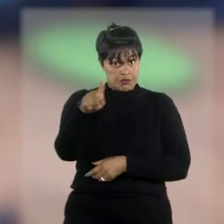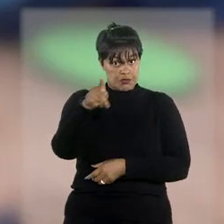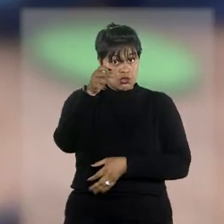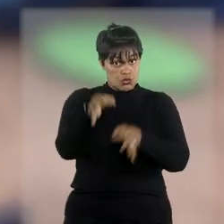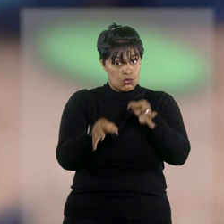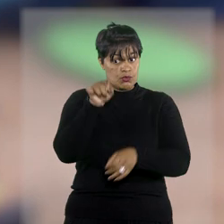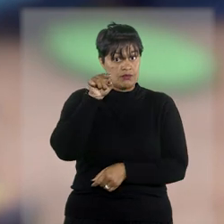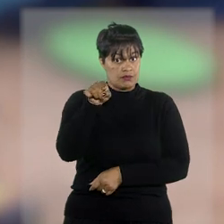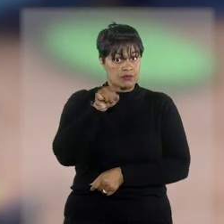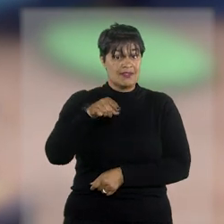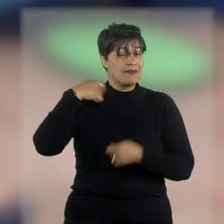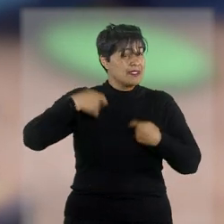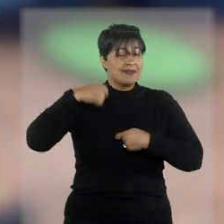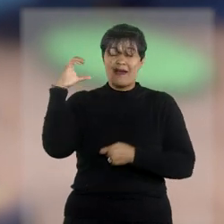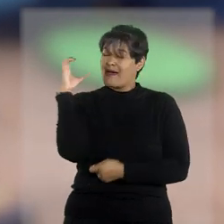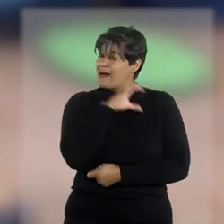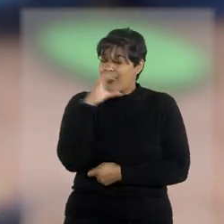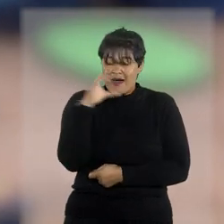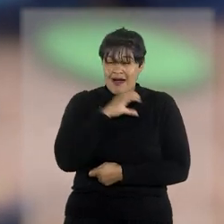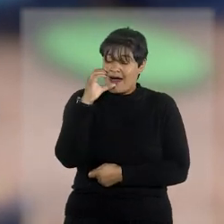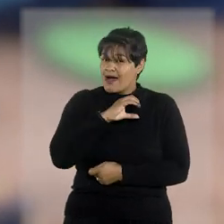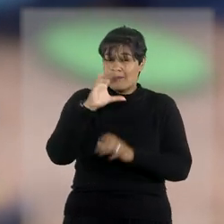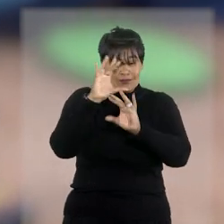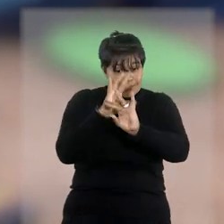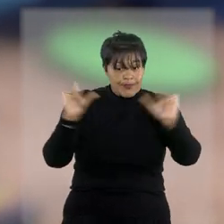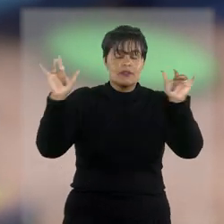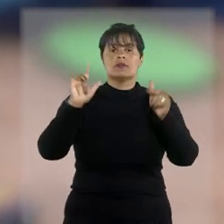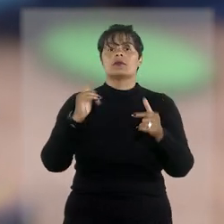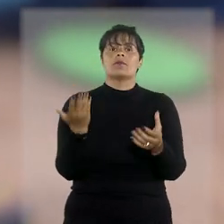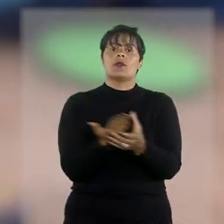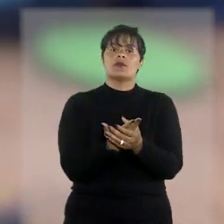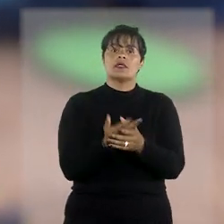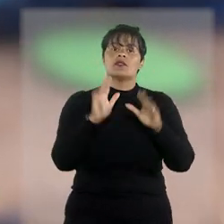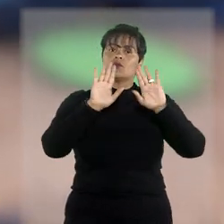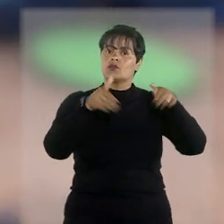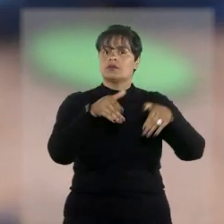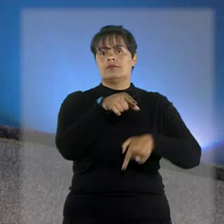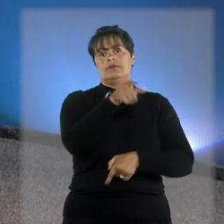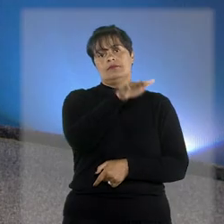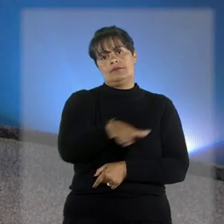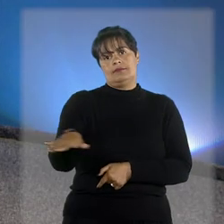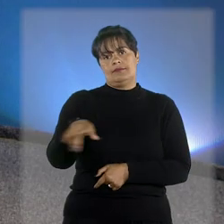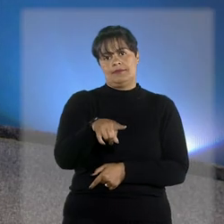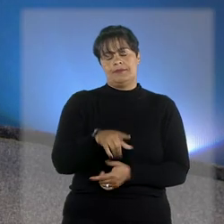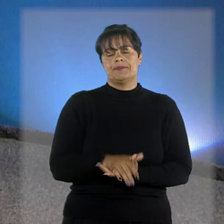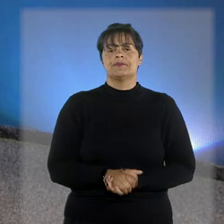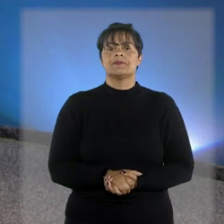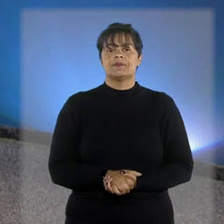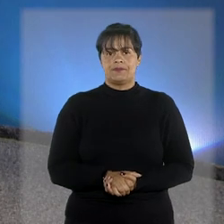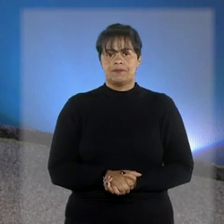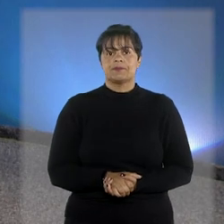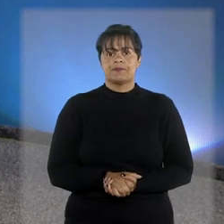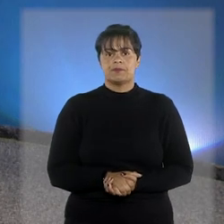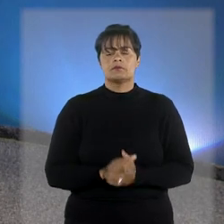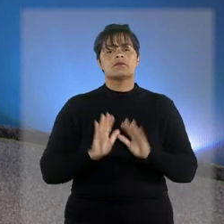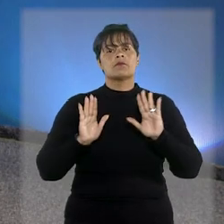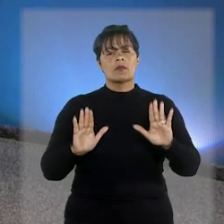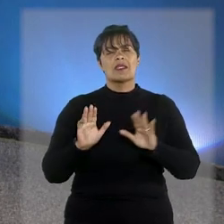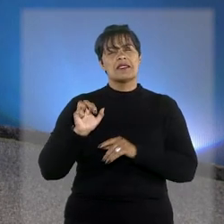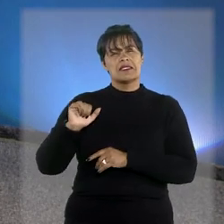máxima urgência na conclusão dos processos relativos à situação da criança. O possuidor de imóvel